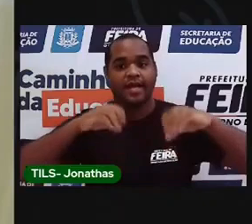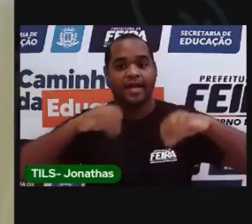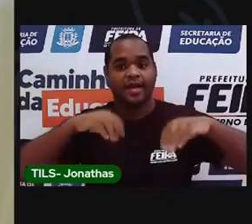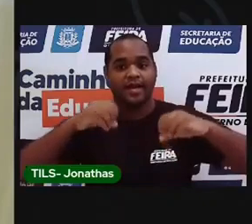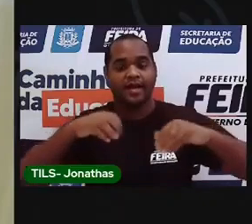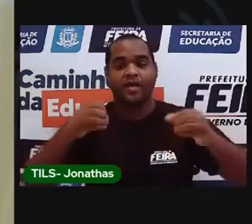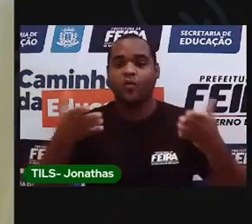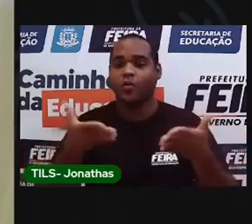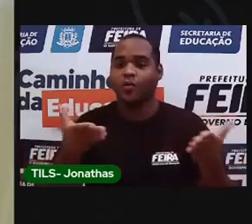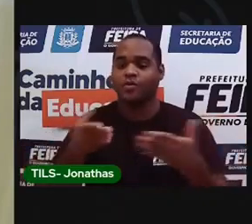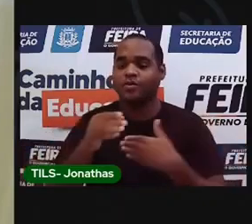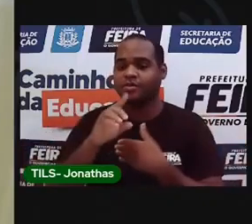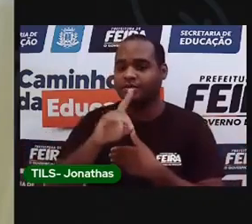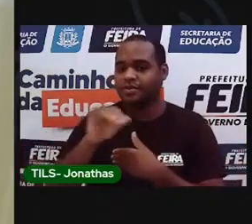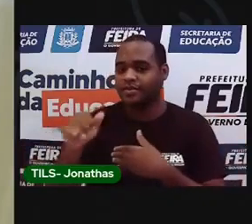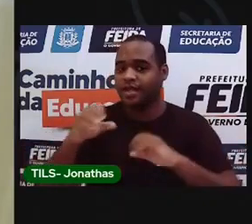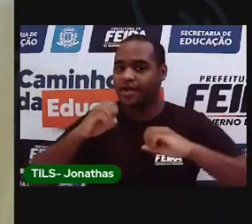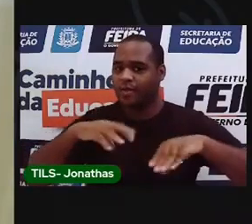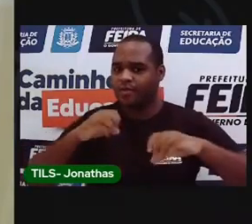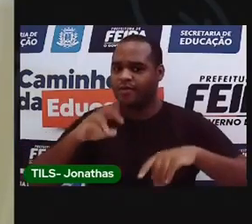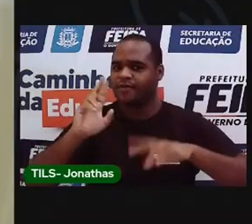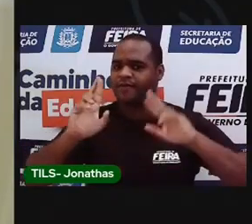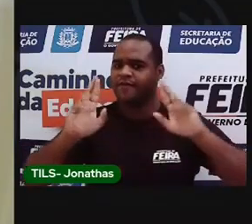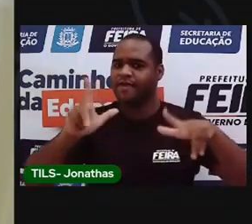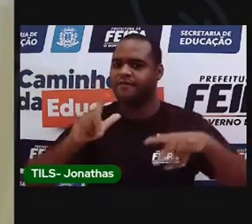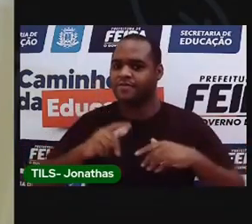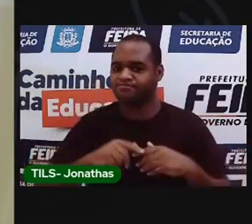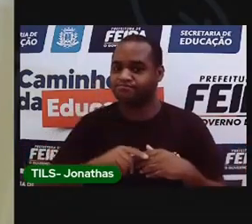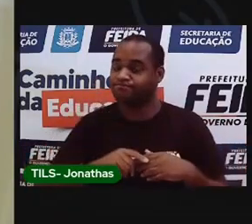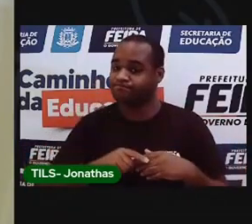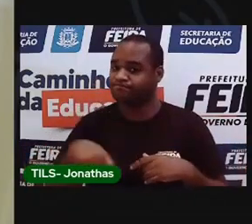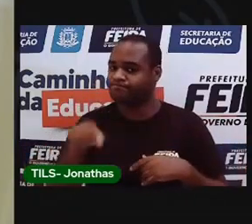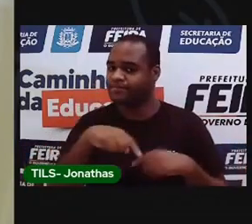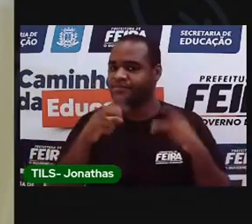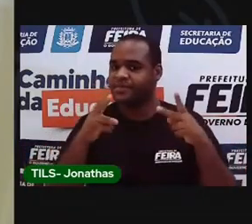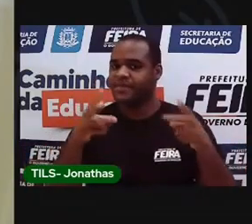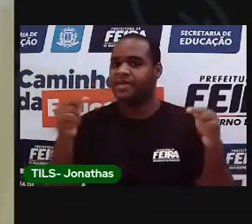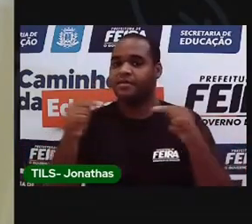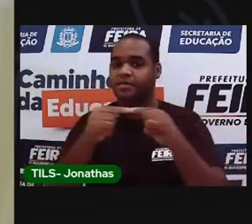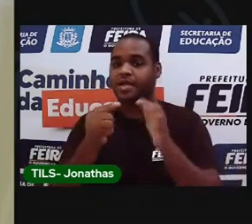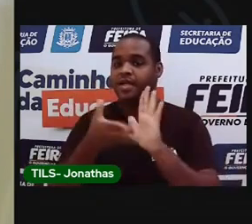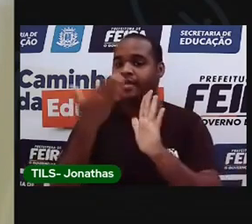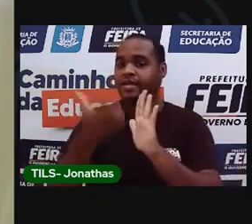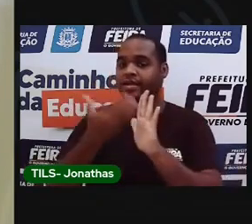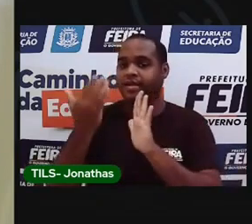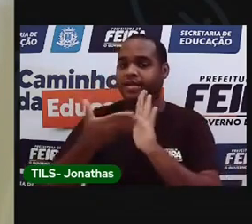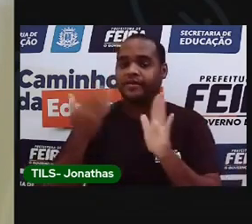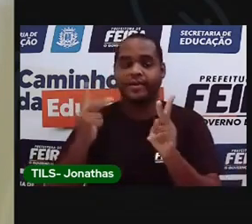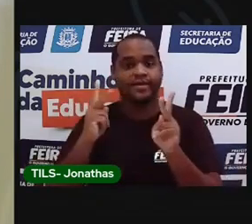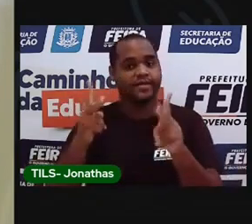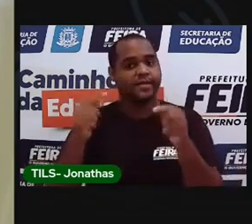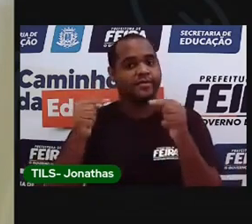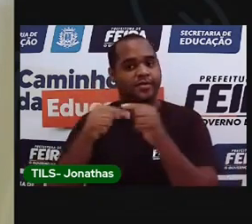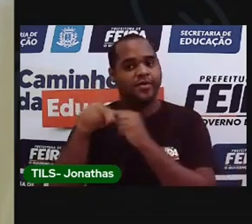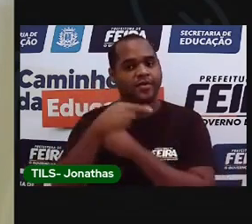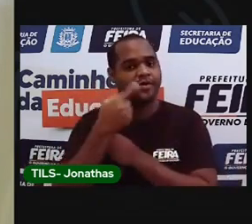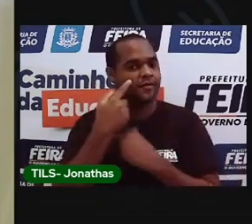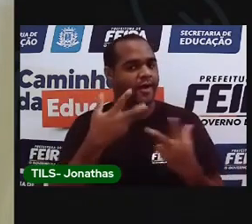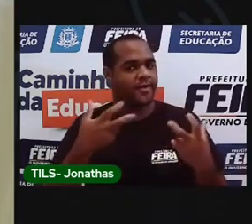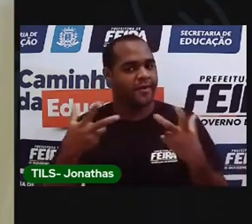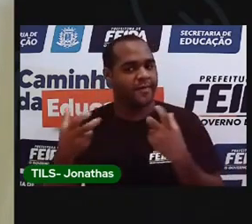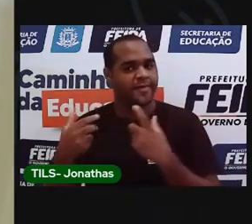vai ser uma aula diferente. Nós vamos dar continuidade a um livro que nós já vimos na aula anterior,